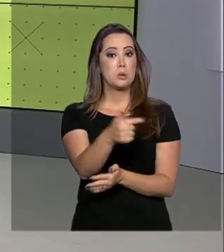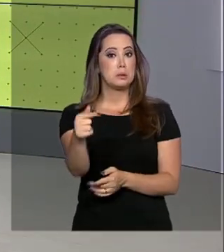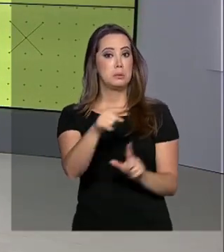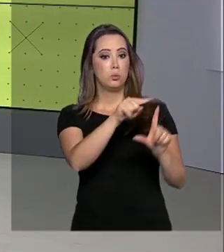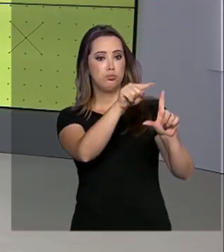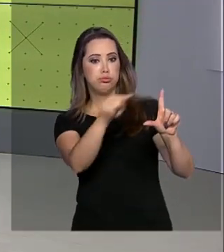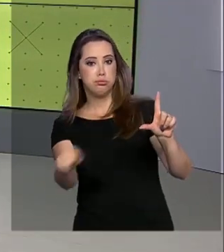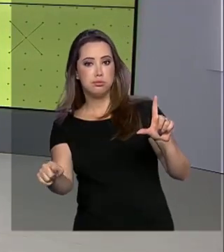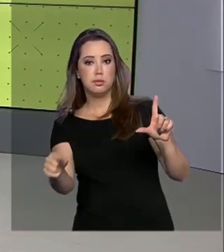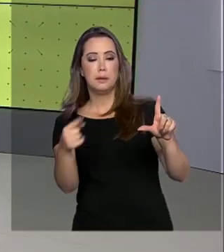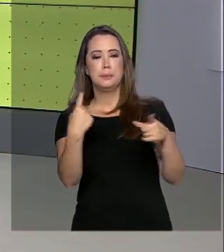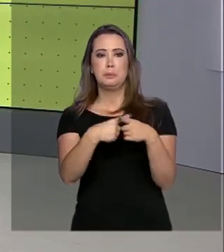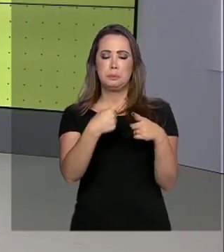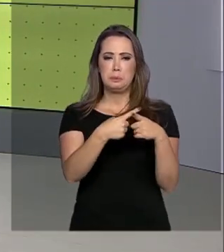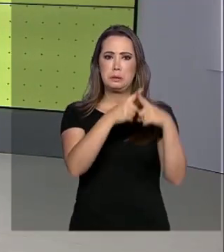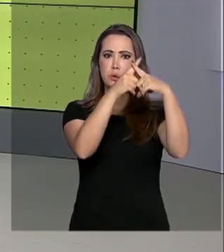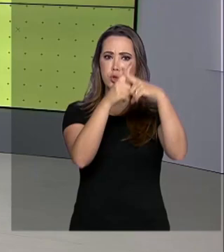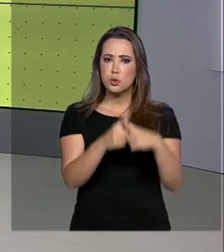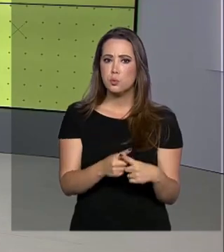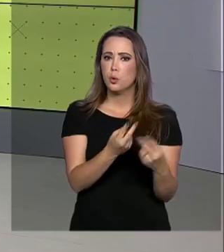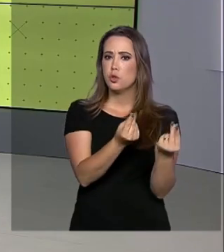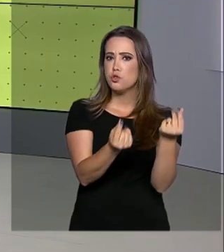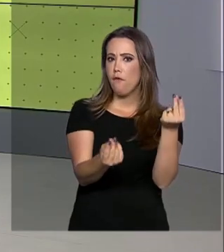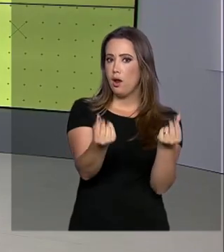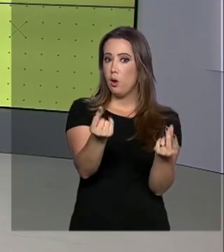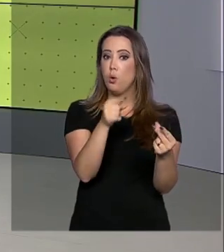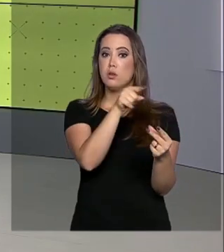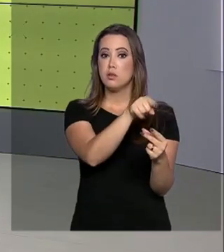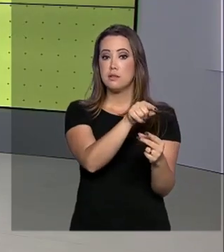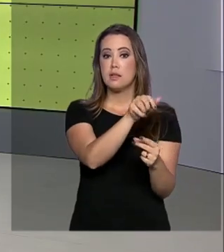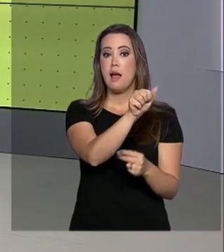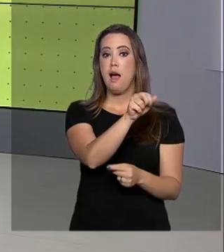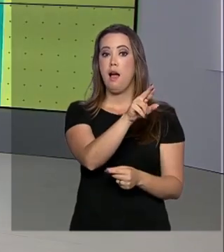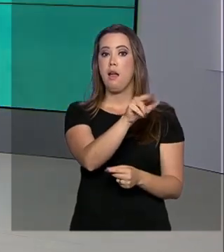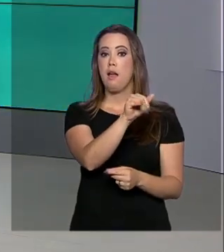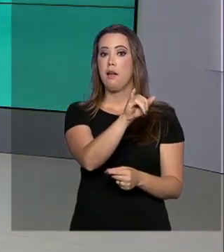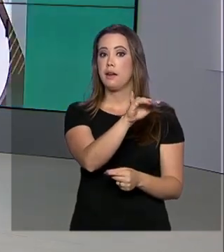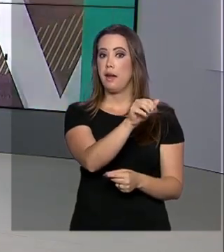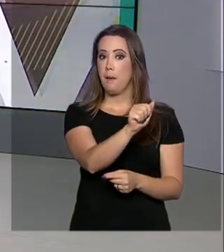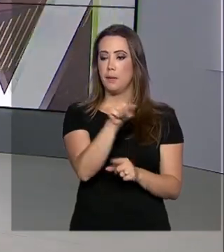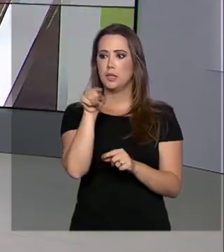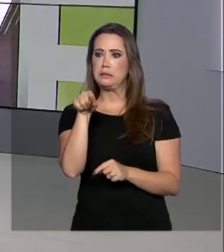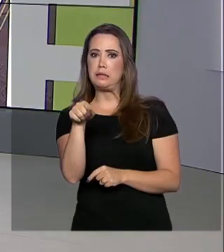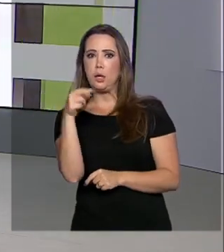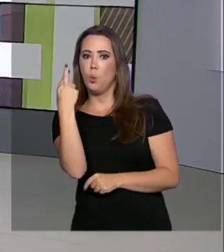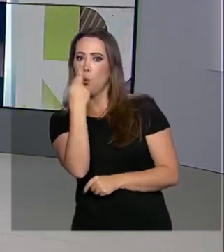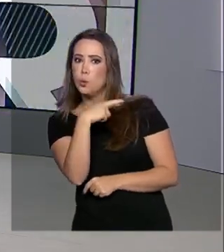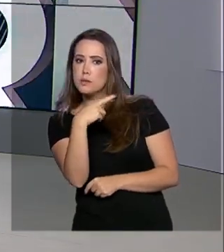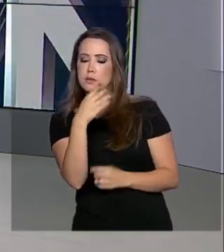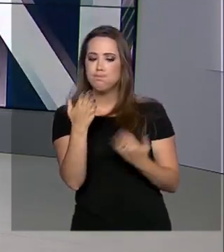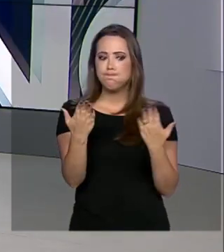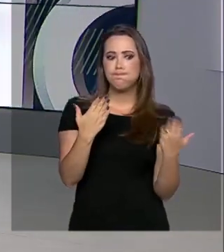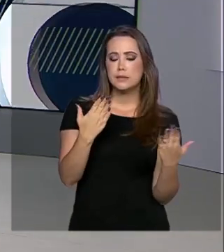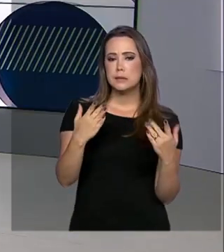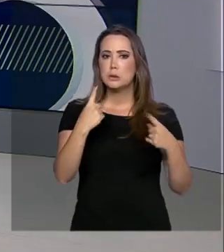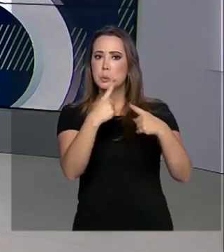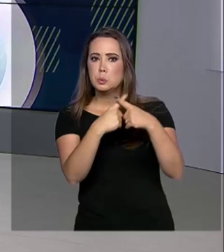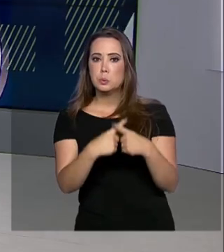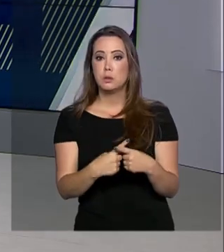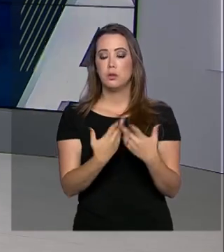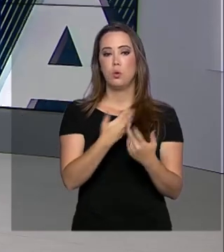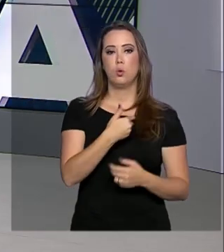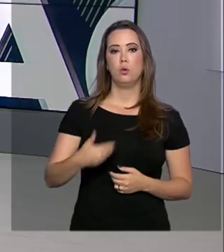queda por causa da disputa de preços do petróleo entre a Arábia Saudita e Rússia. O governo brasileiro monitora a situação